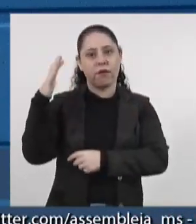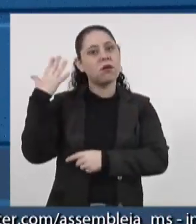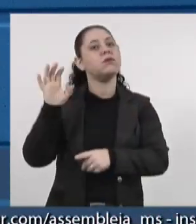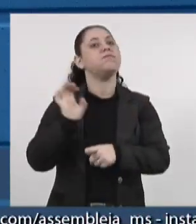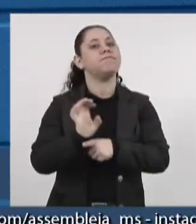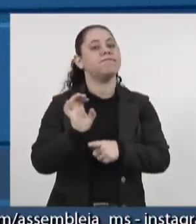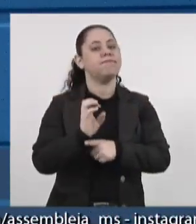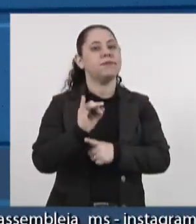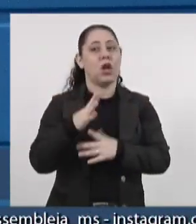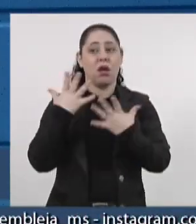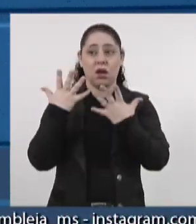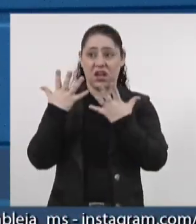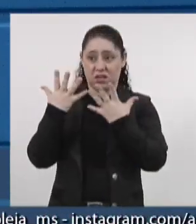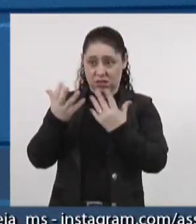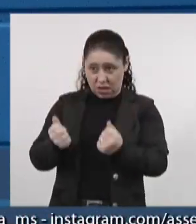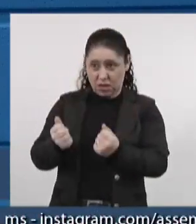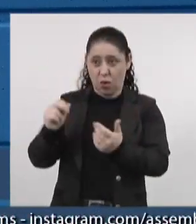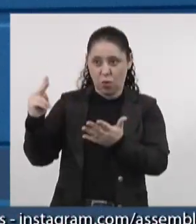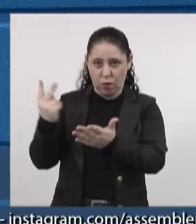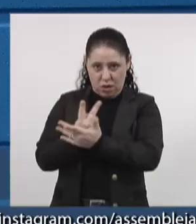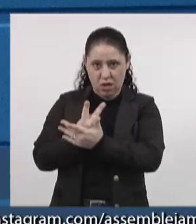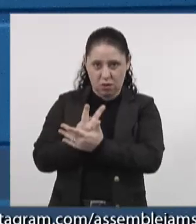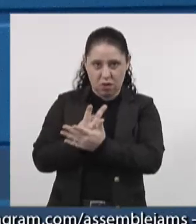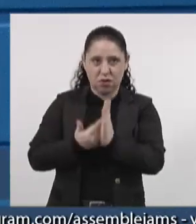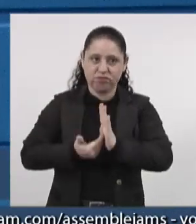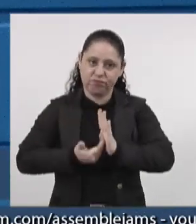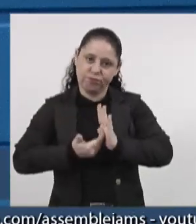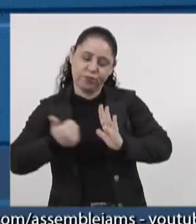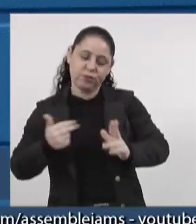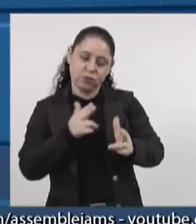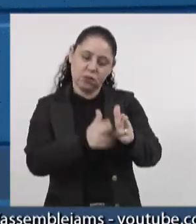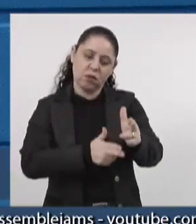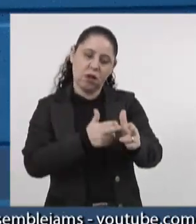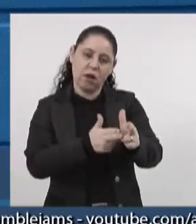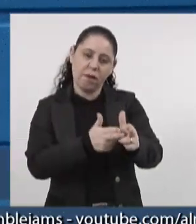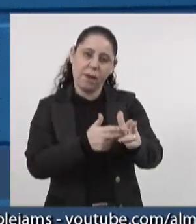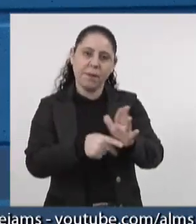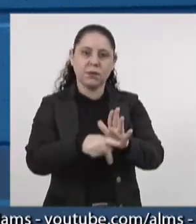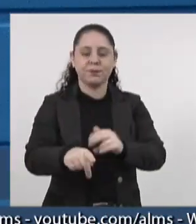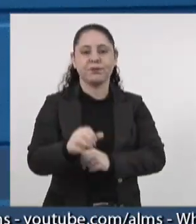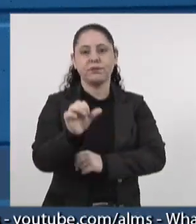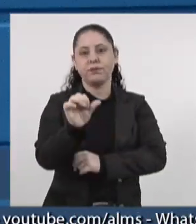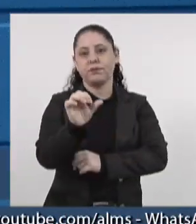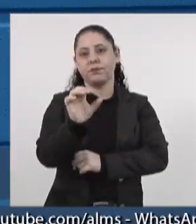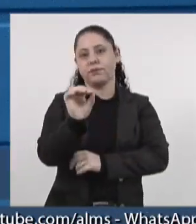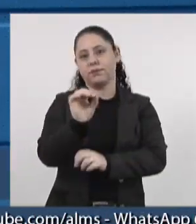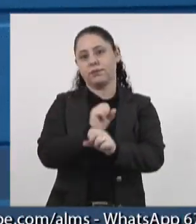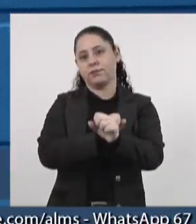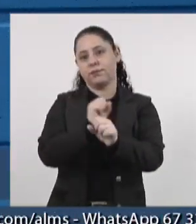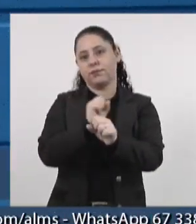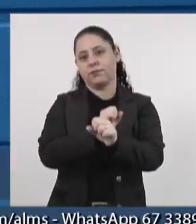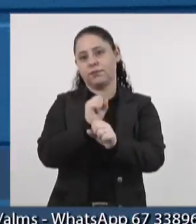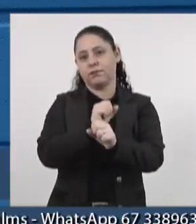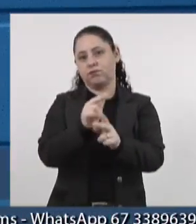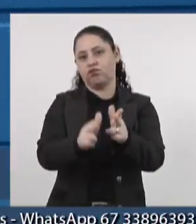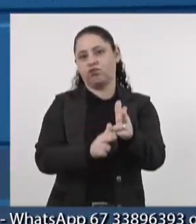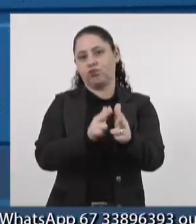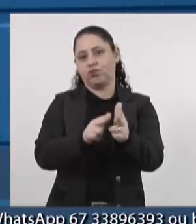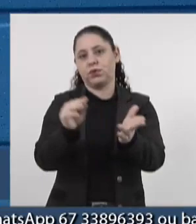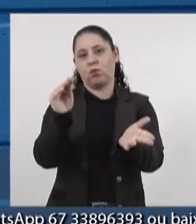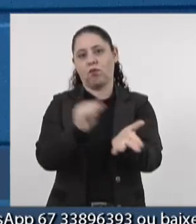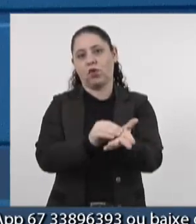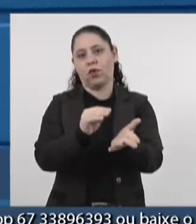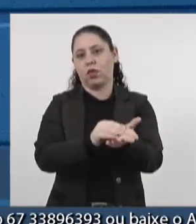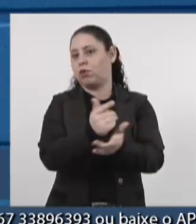Se nós aceitarmos esse erro e retirarmos esse ramal, nós vamos passar 60 anos sem ferrovia nesses